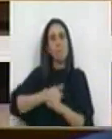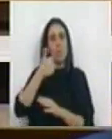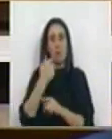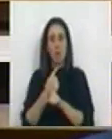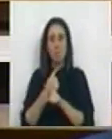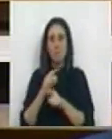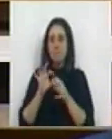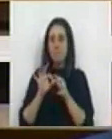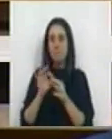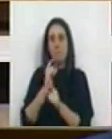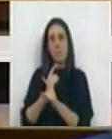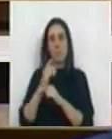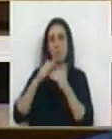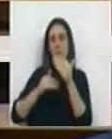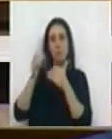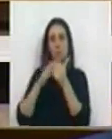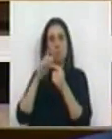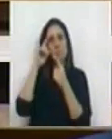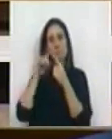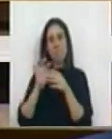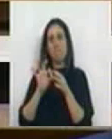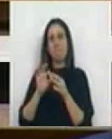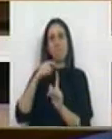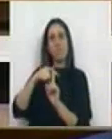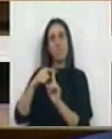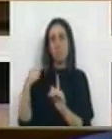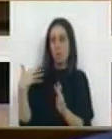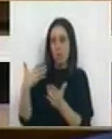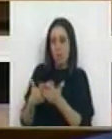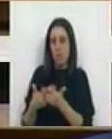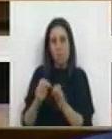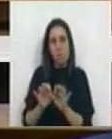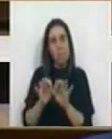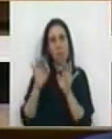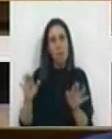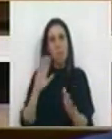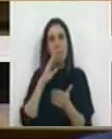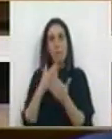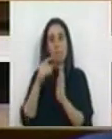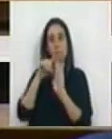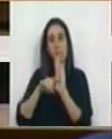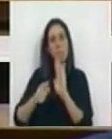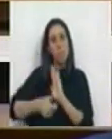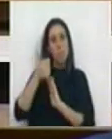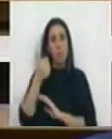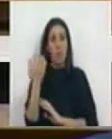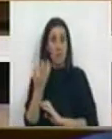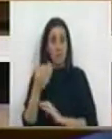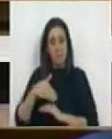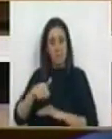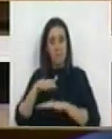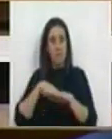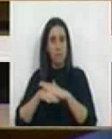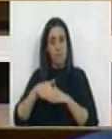o mesmo espírito de construção, com o mesmo espírito positivo que tivemos até aqui, de melhorar esta medida. E isso é o que